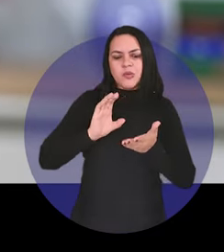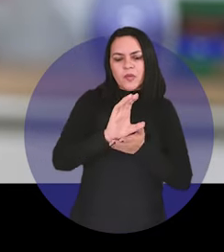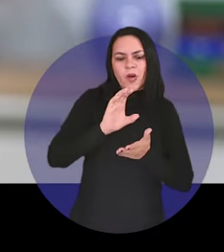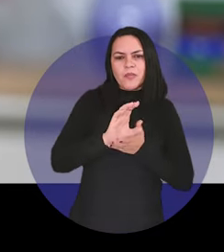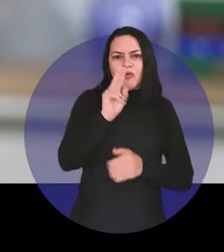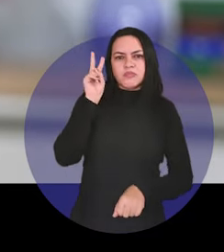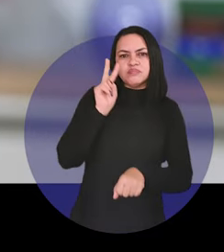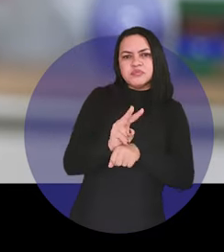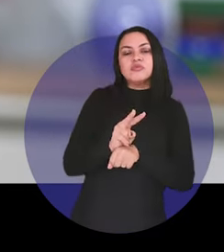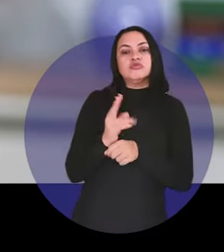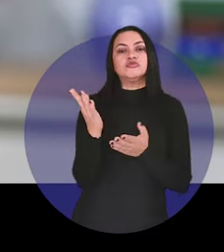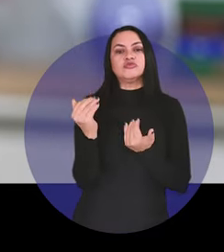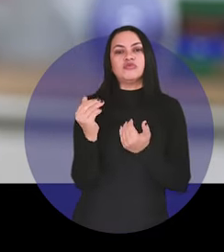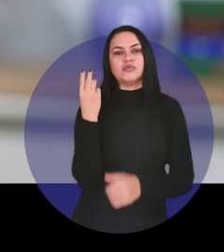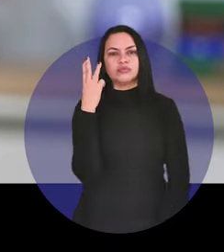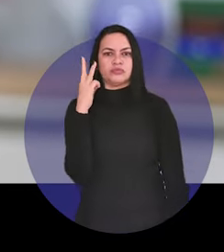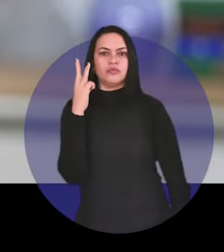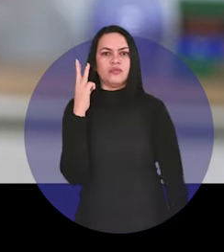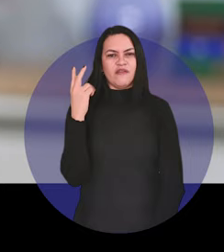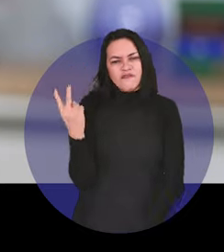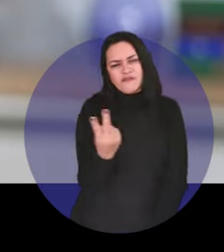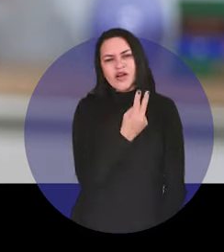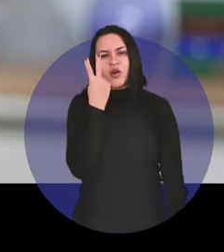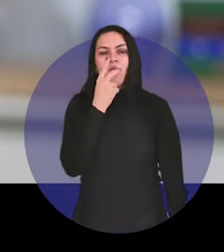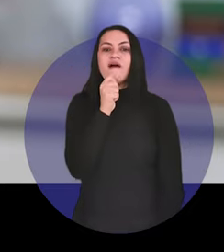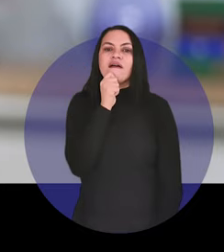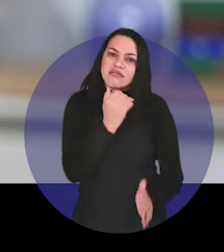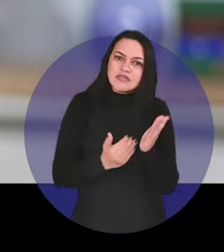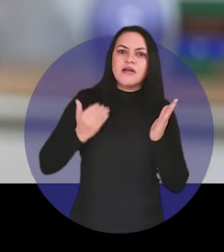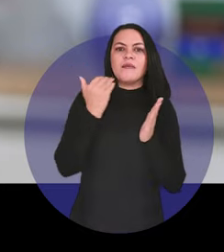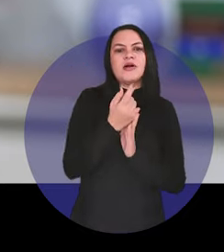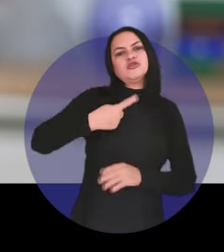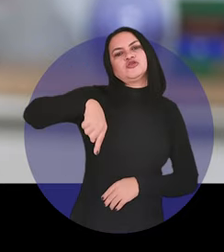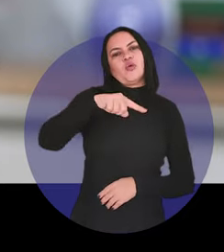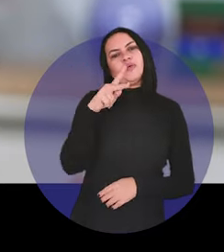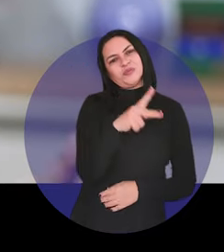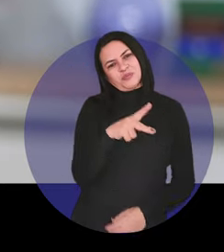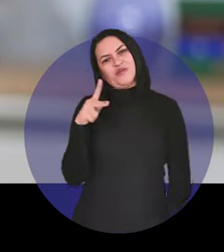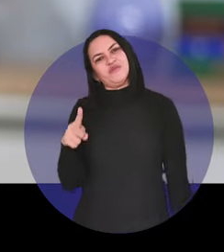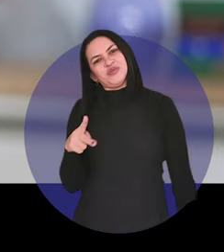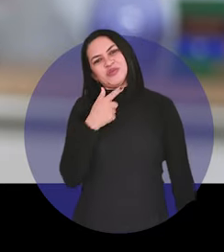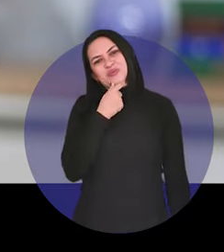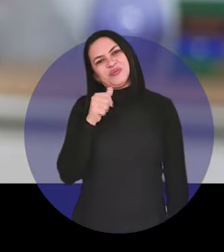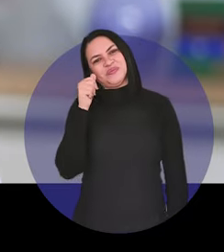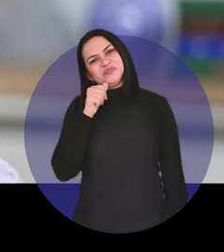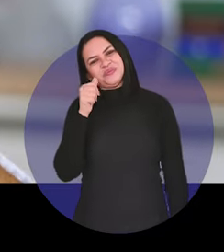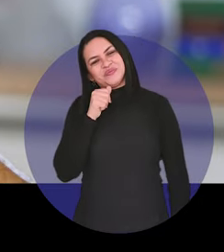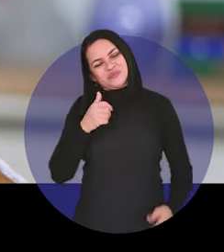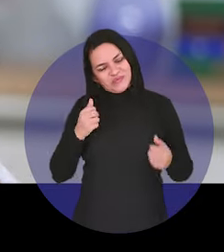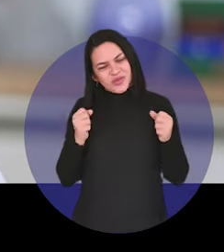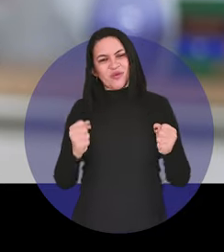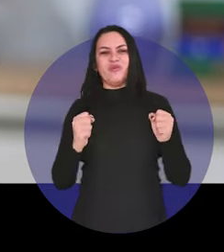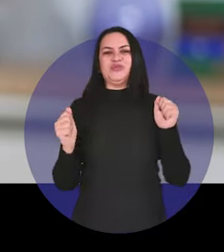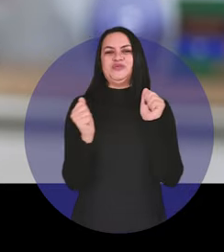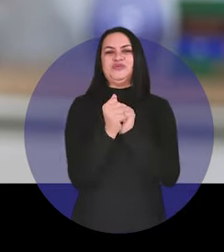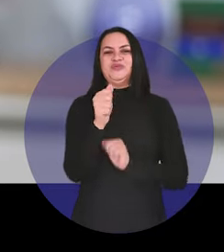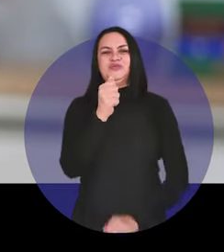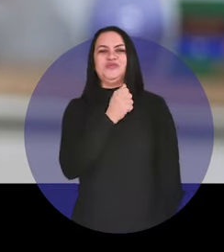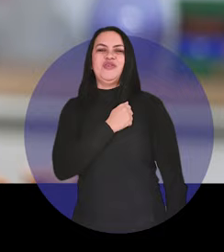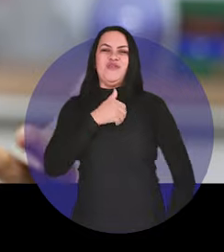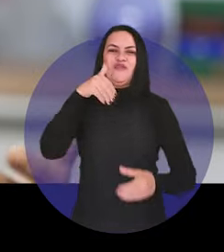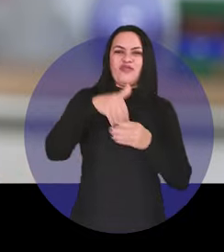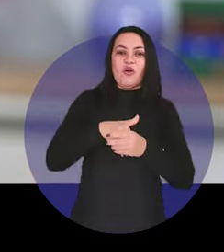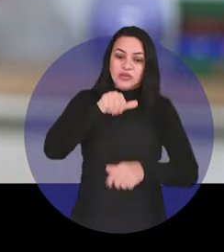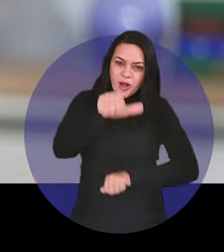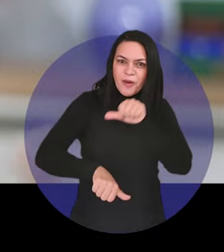proteger a nossa juventude e valorizar ainda mais nossos professores e professoras. Conto com o seu voto.